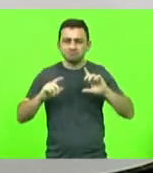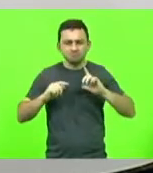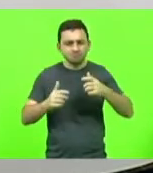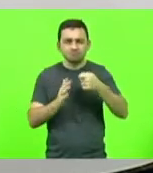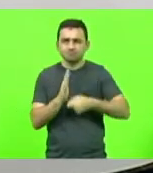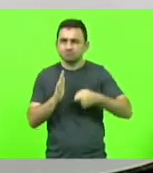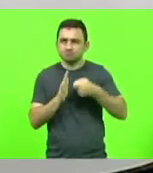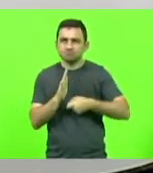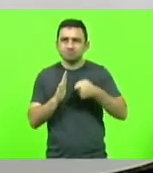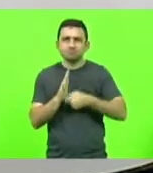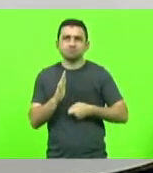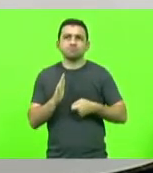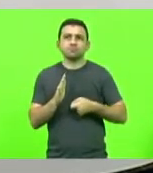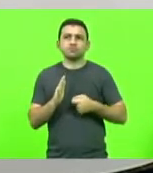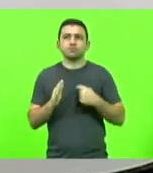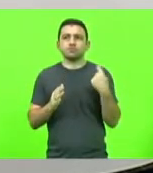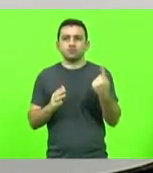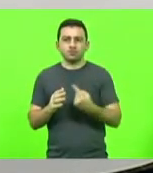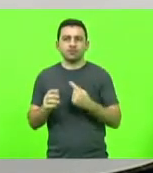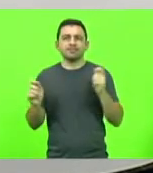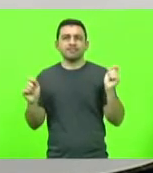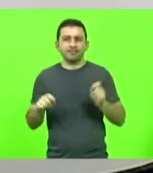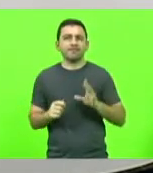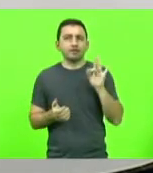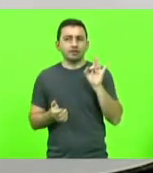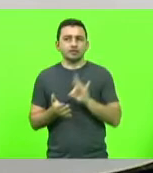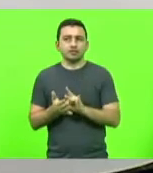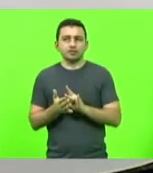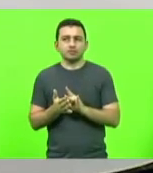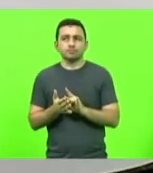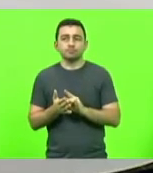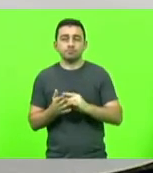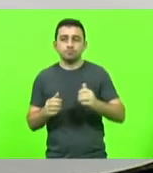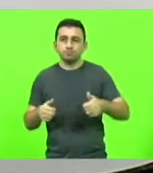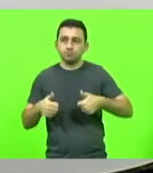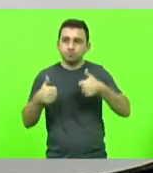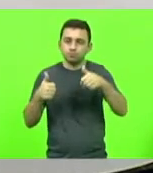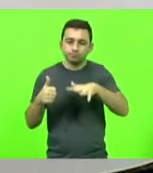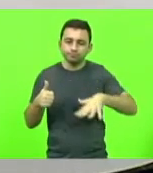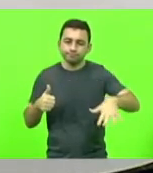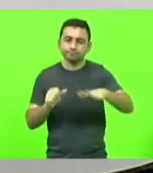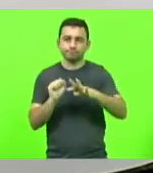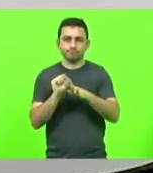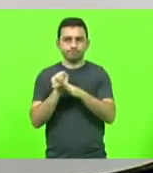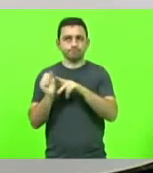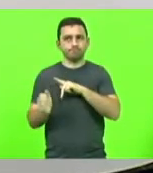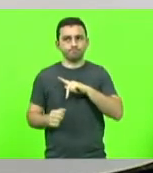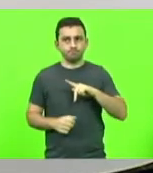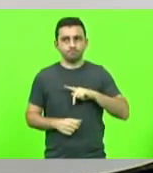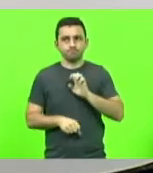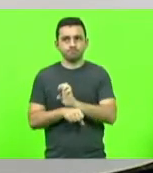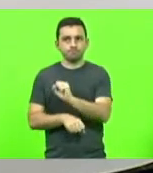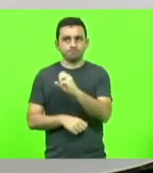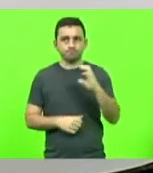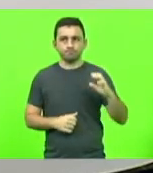condições para que a gente possa ter, de fato, melhor ambiente de segurança pública em todo o nosso Estado.